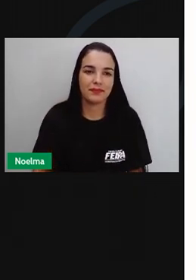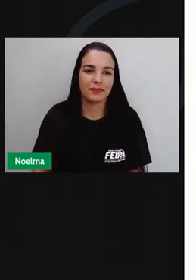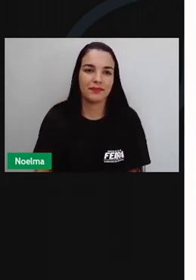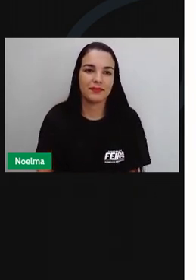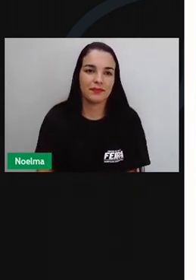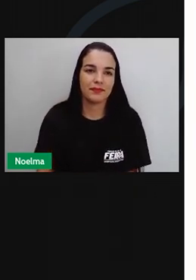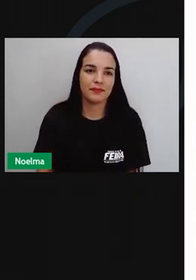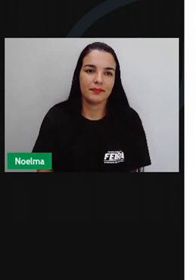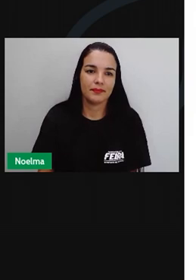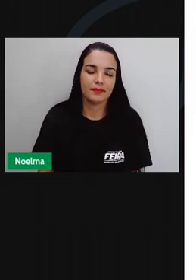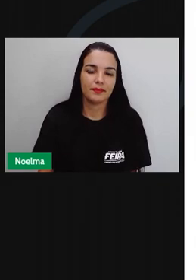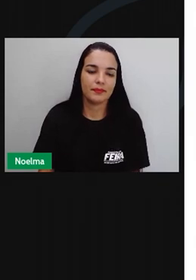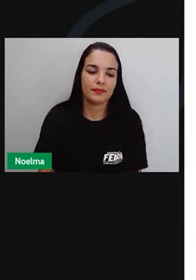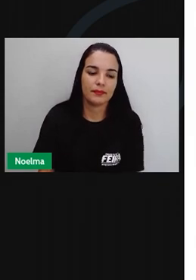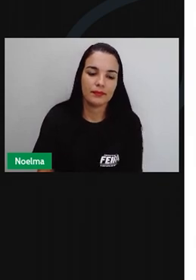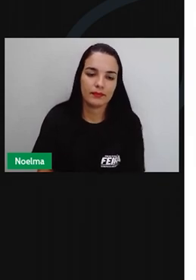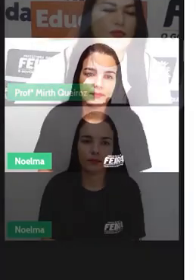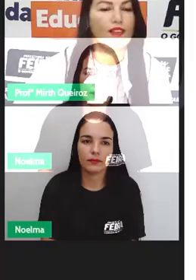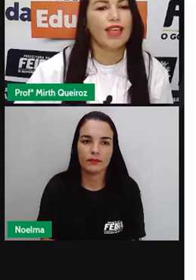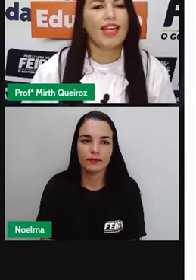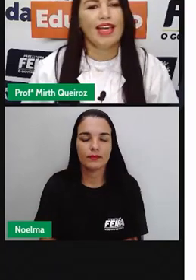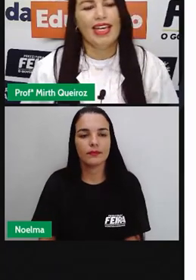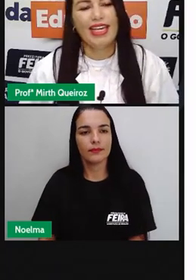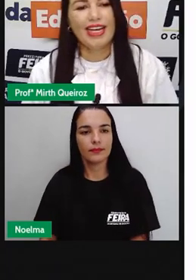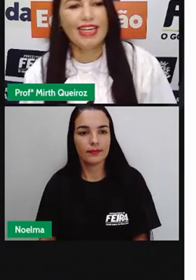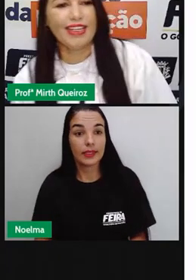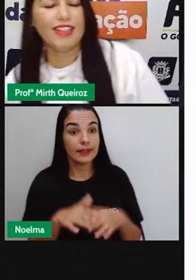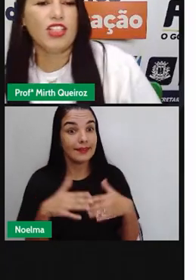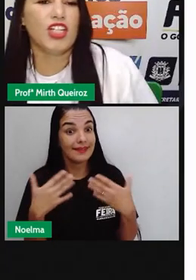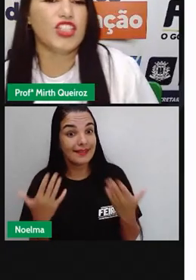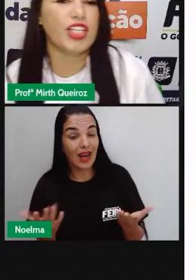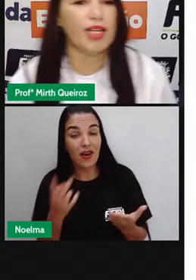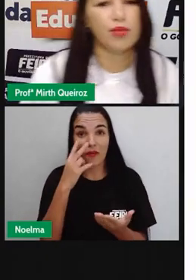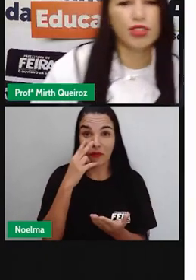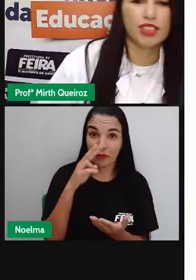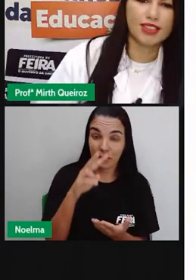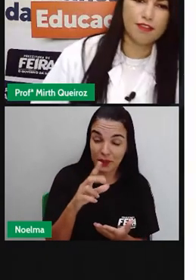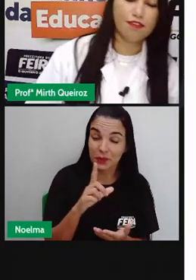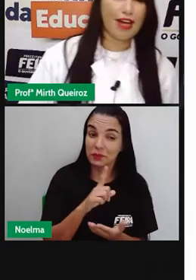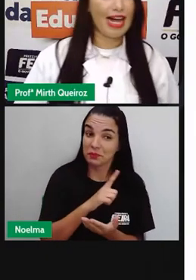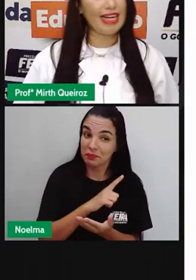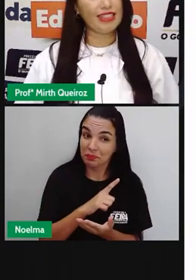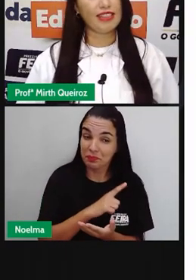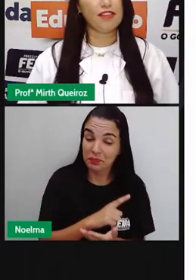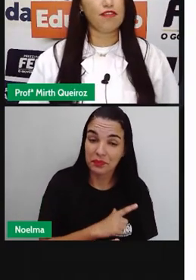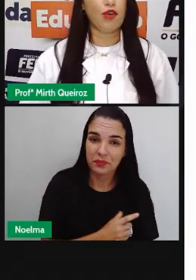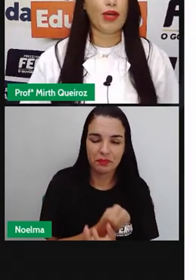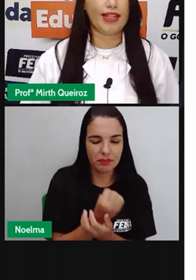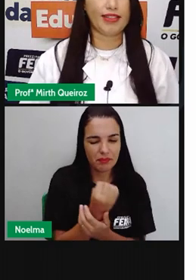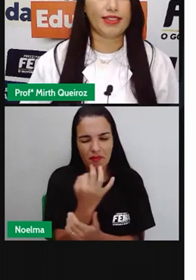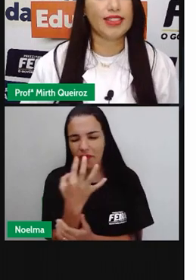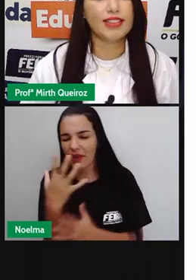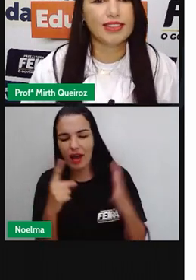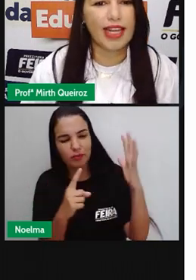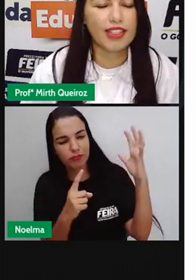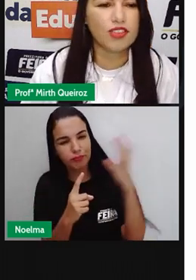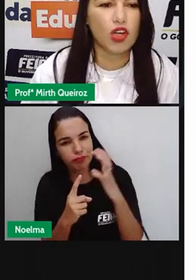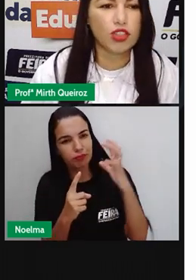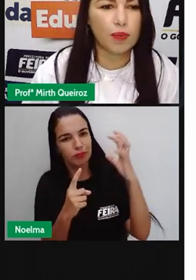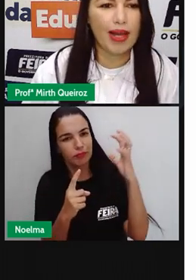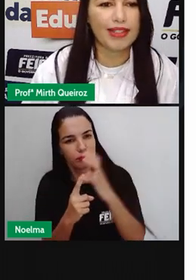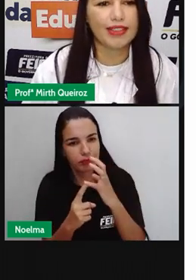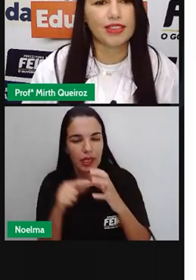de se inscrever no canal Área do Conhecimento. E aí, nós temos várias influências